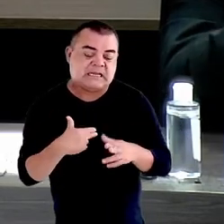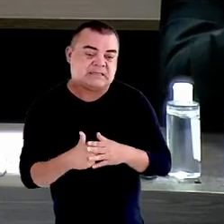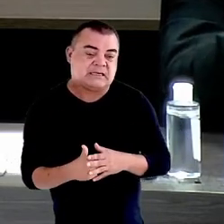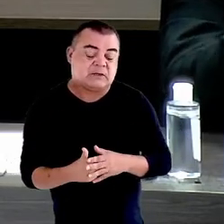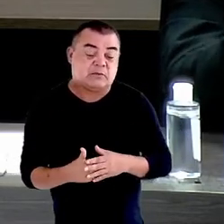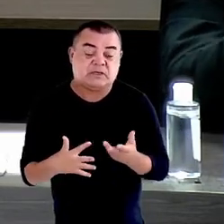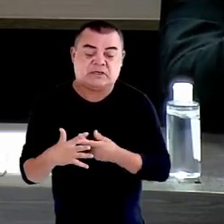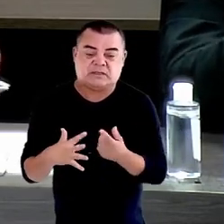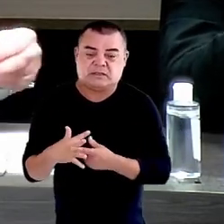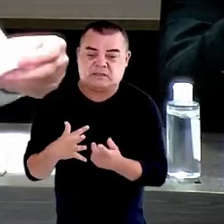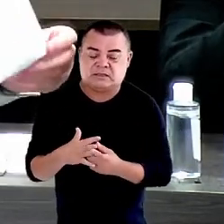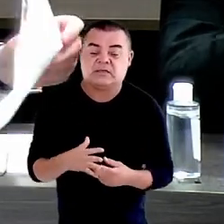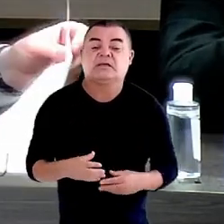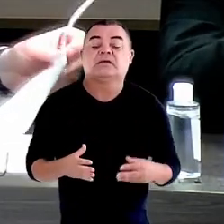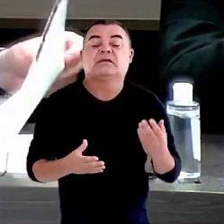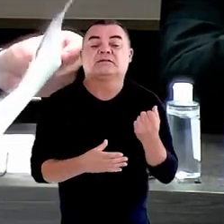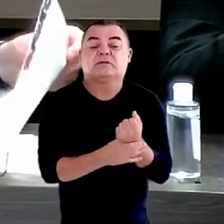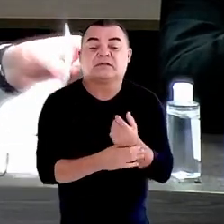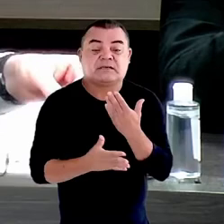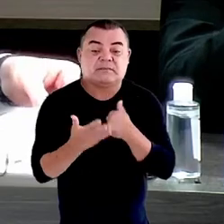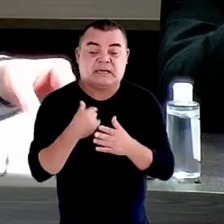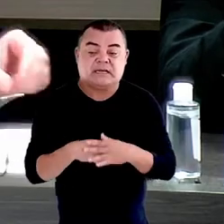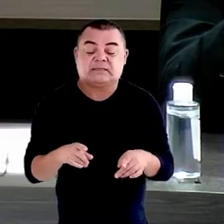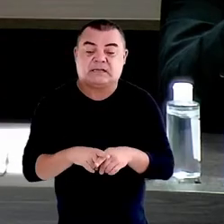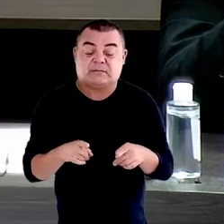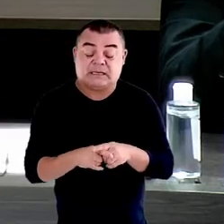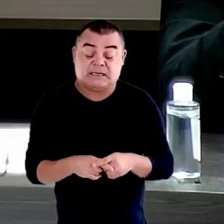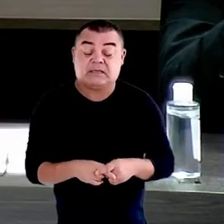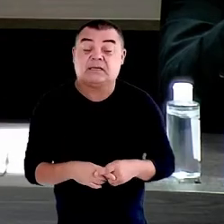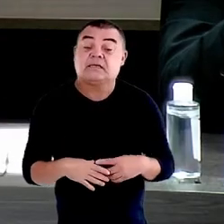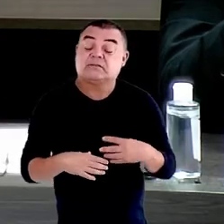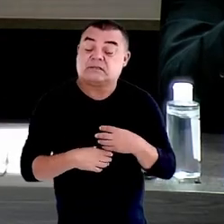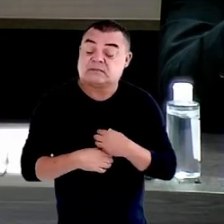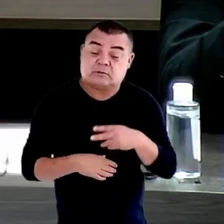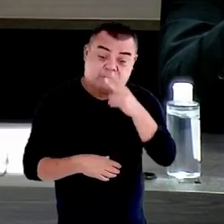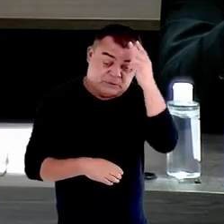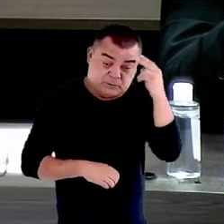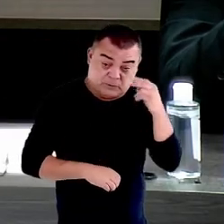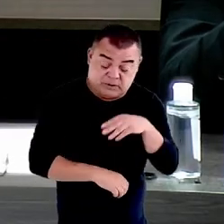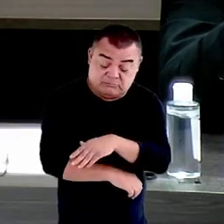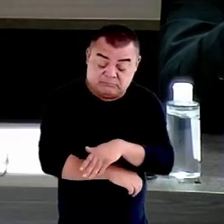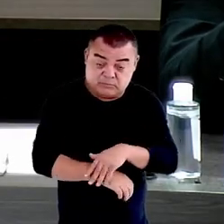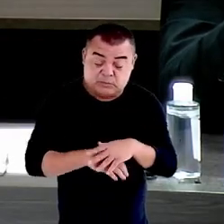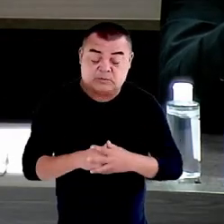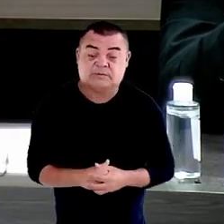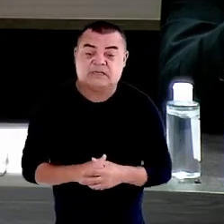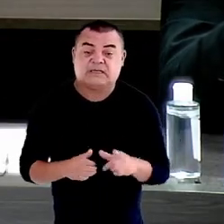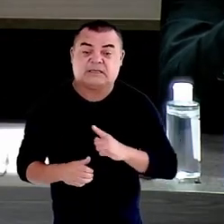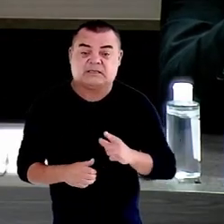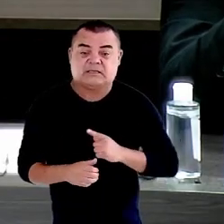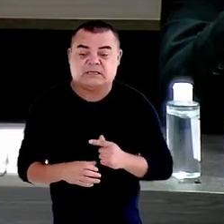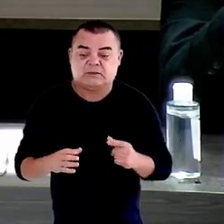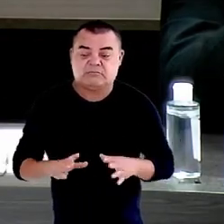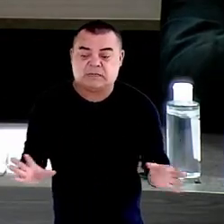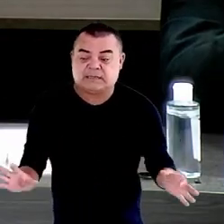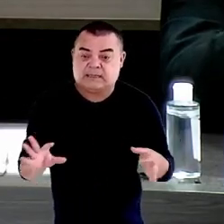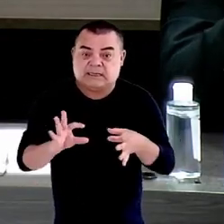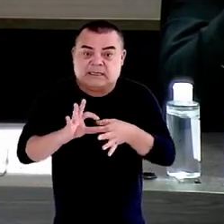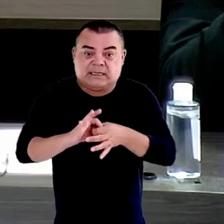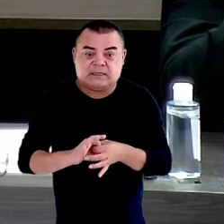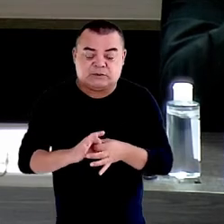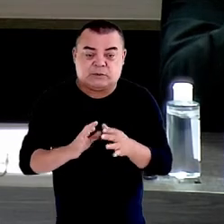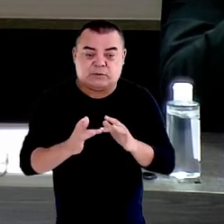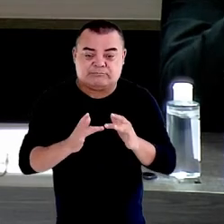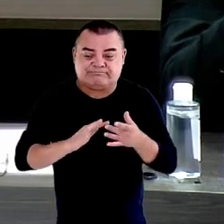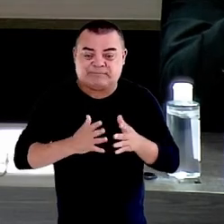segurança alimentar e direito das pessoas em situação de rua, ela tem uma grande conexão com